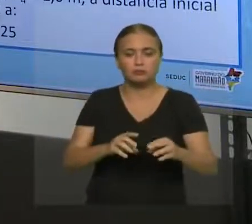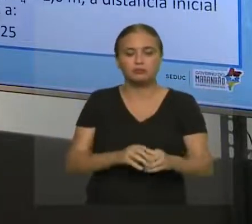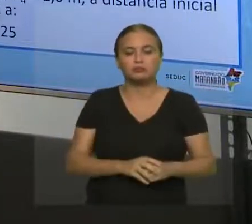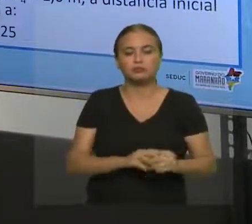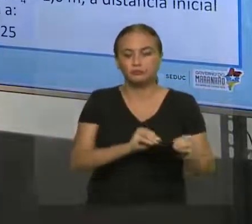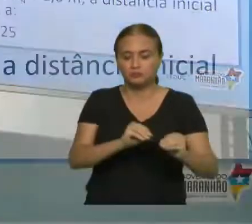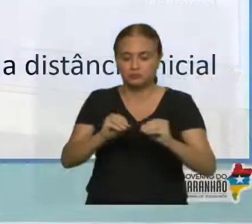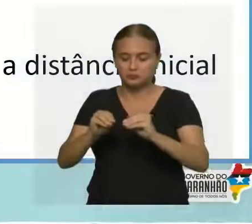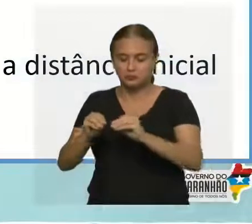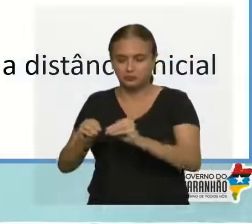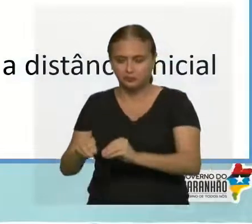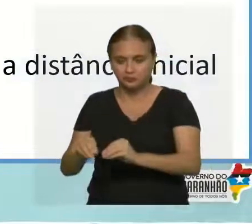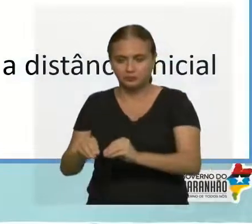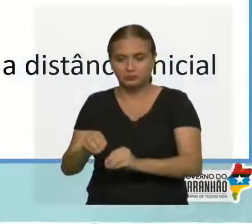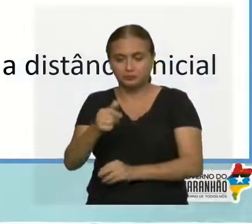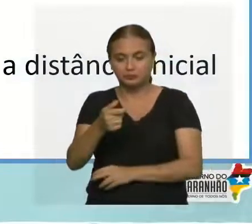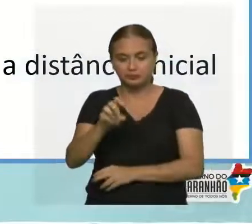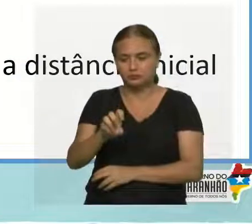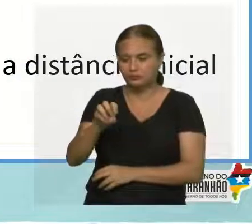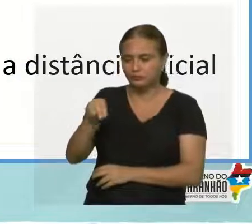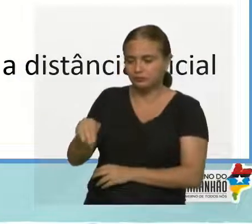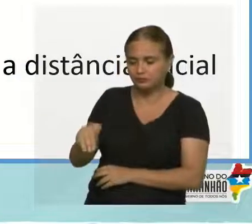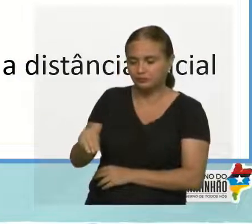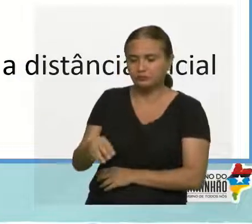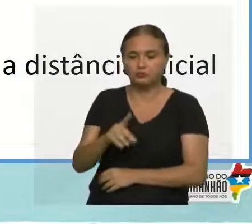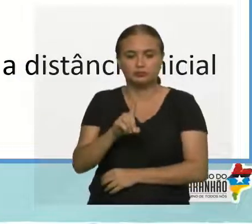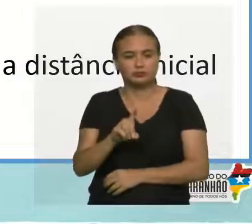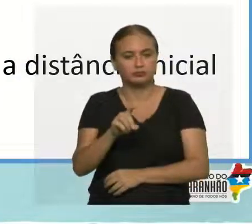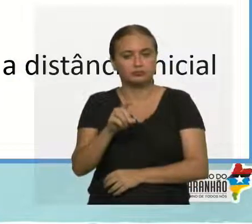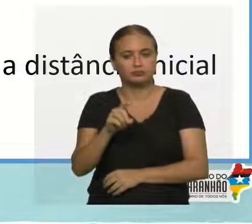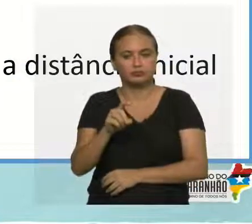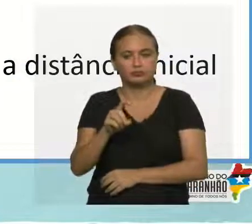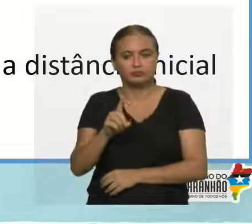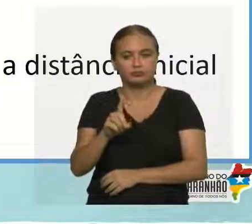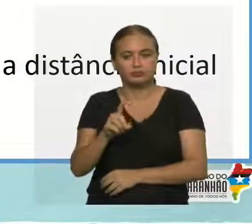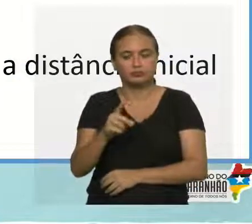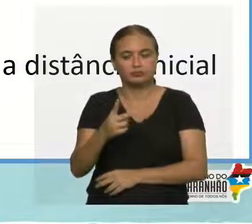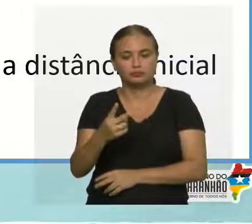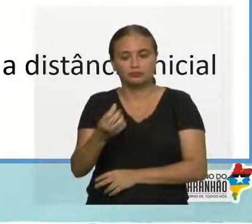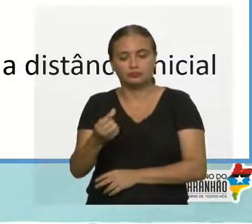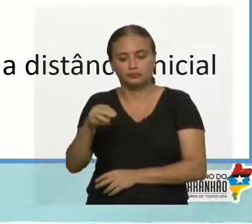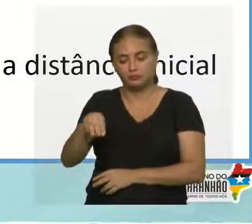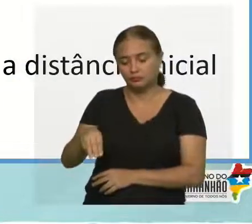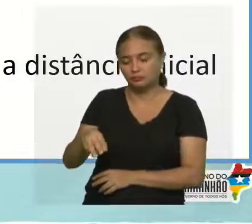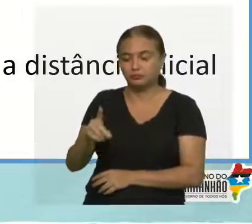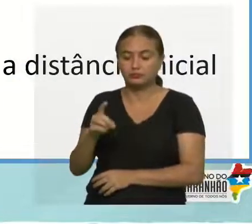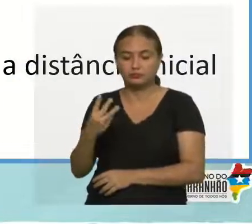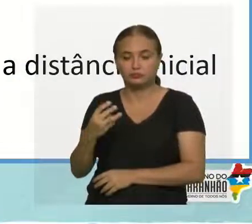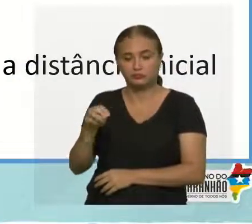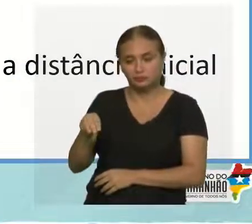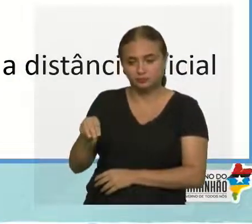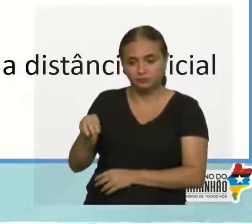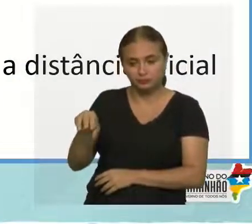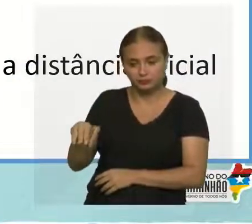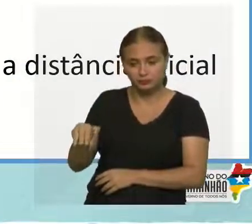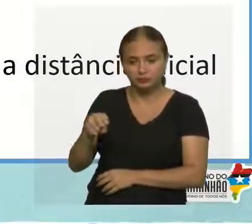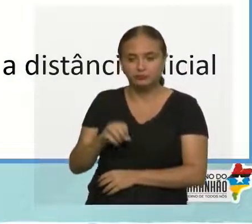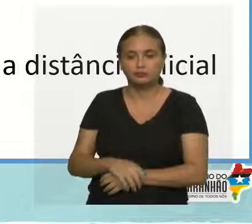D1, 15 metros, D2, 6 metros, D3, 3 metros,